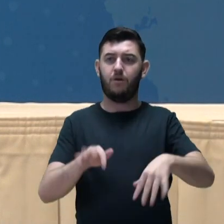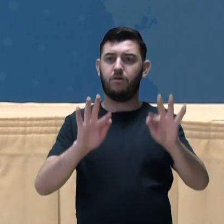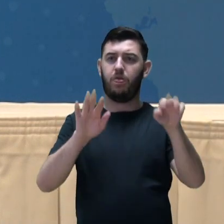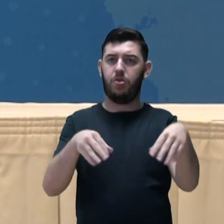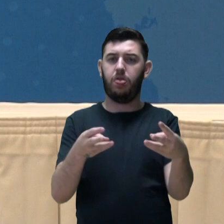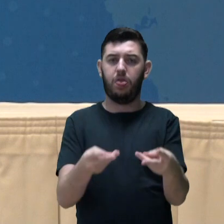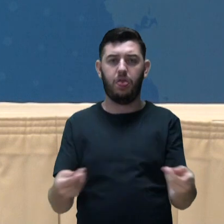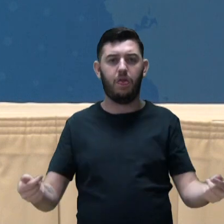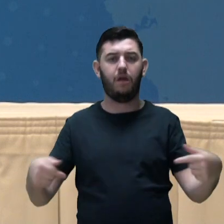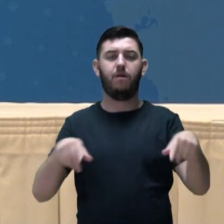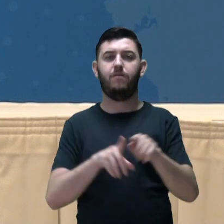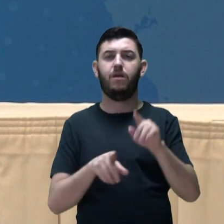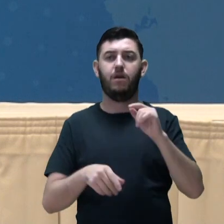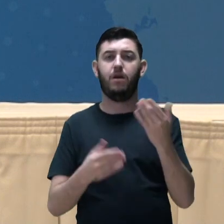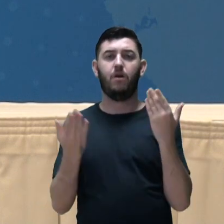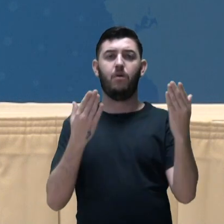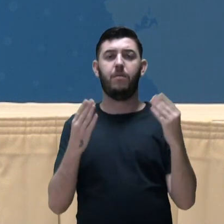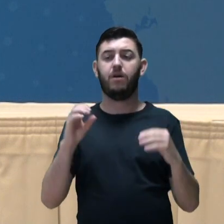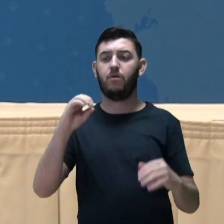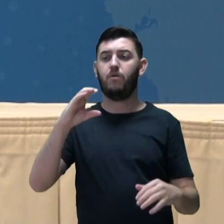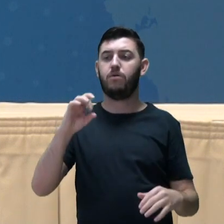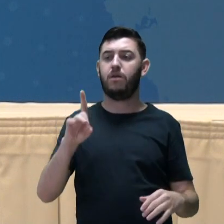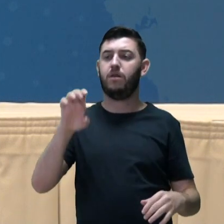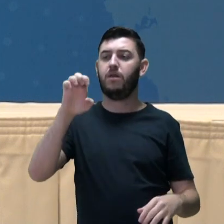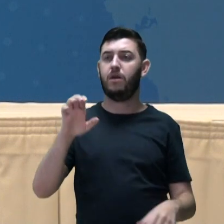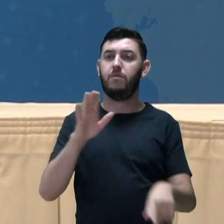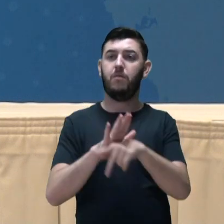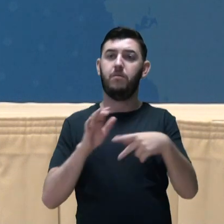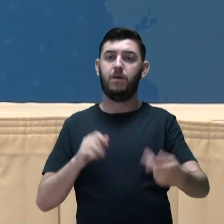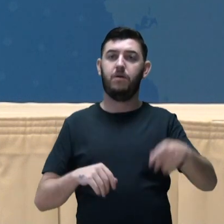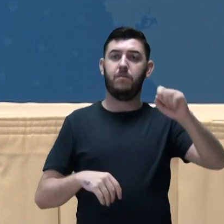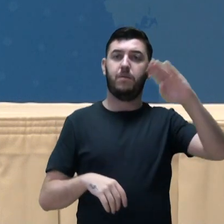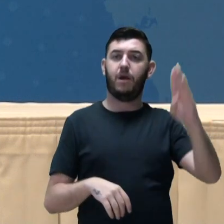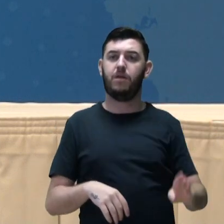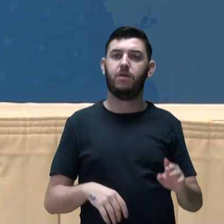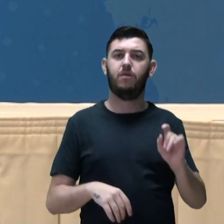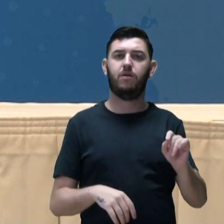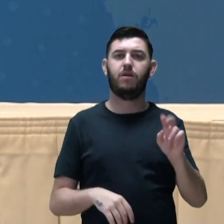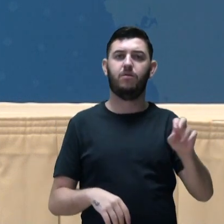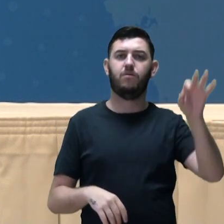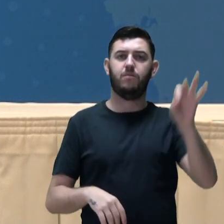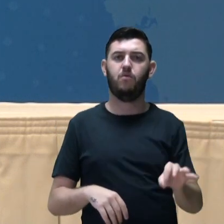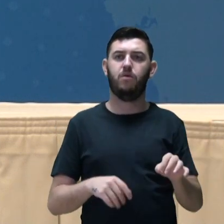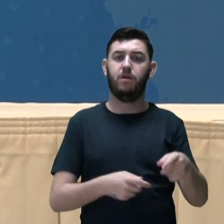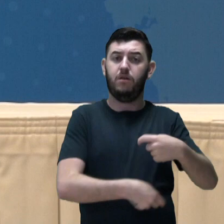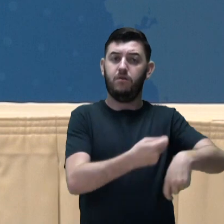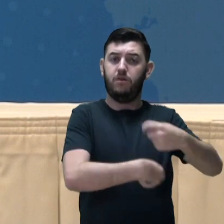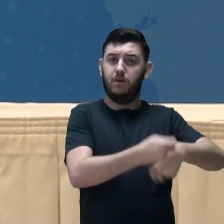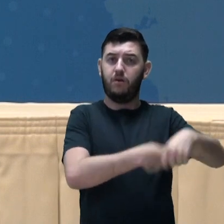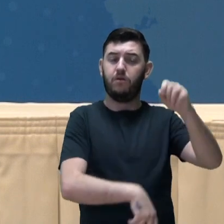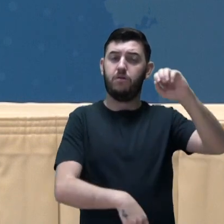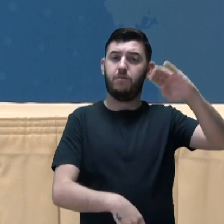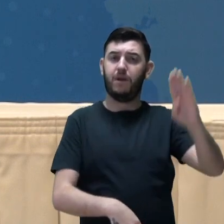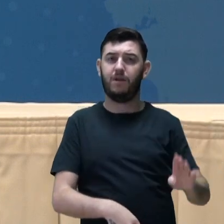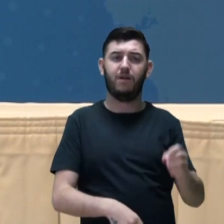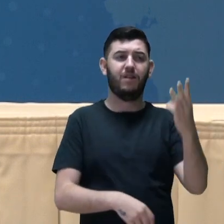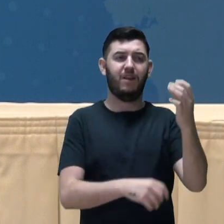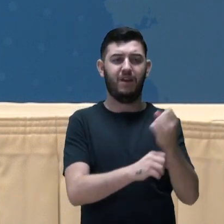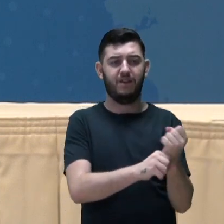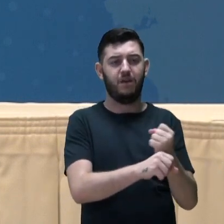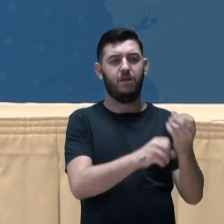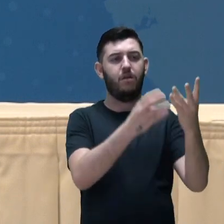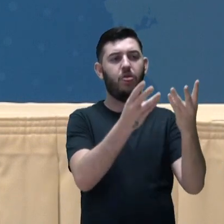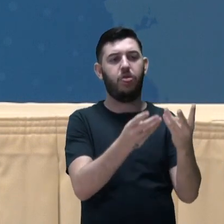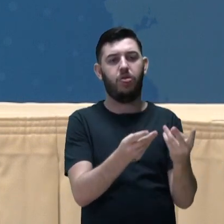alta, se comparada principalmente com países da OCDE, mais da metade dos negócios brasileiros morre até três anos